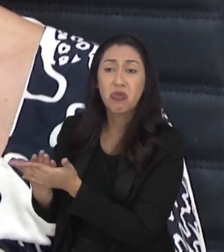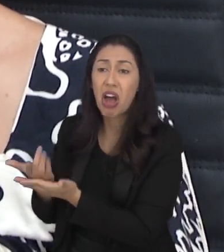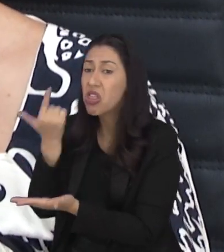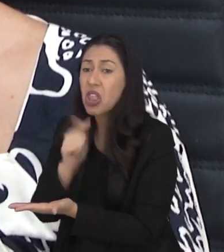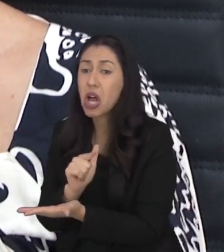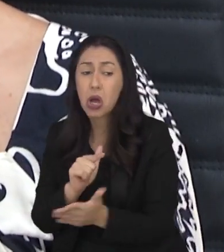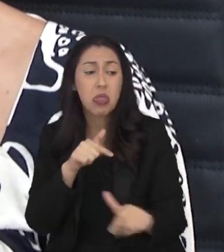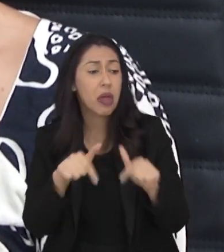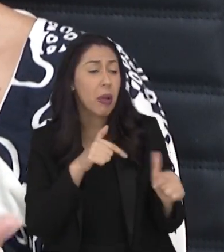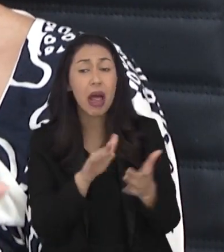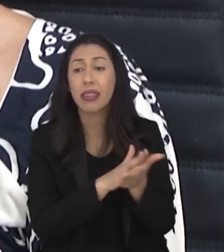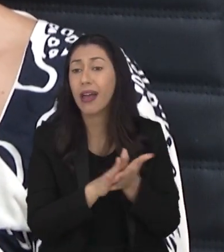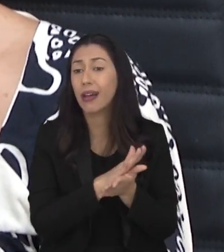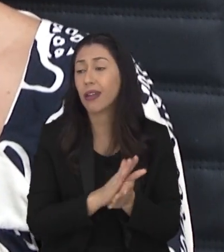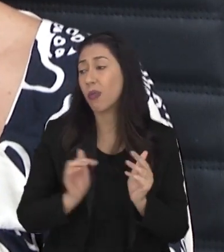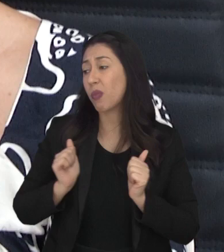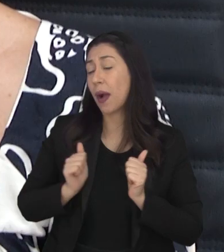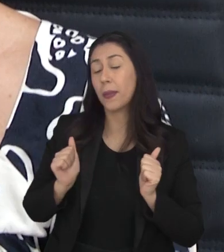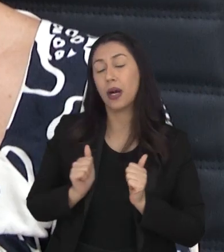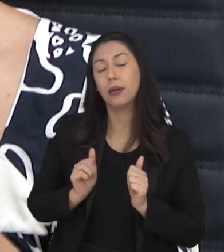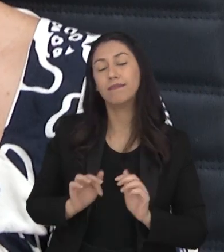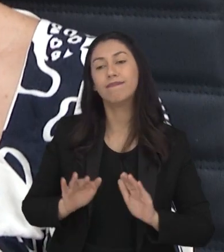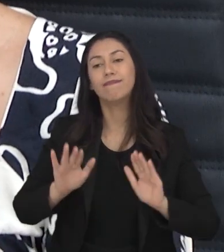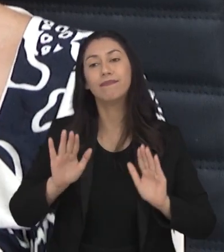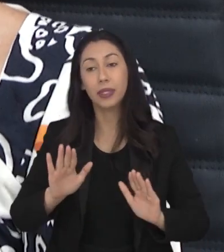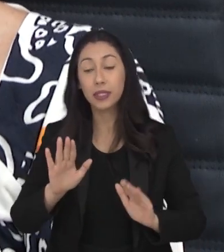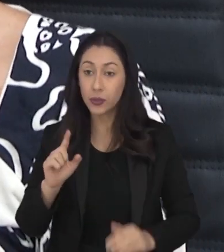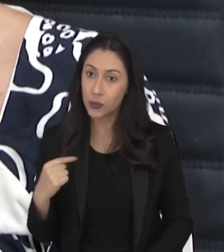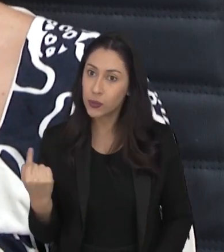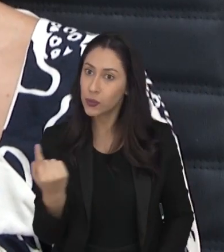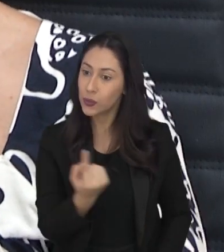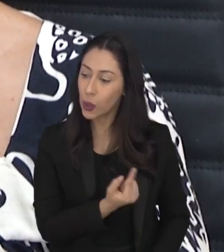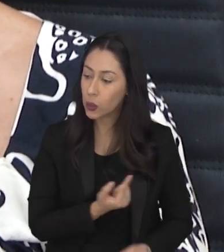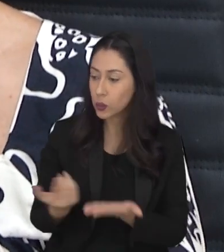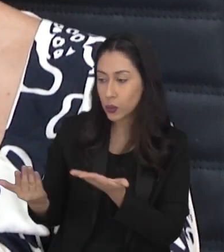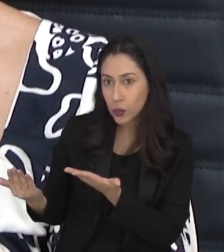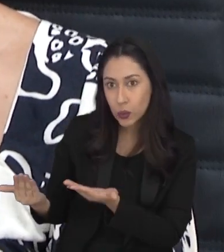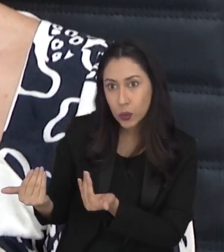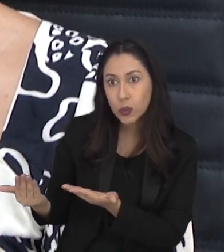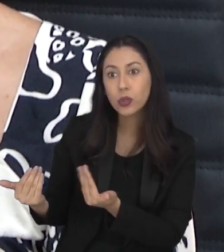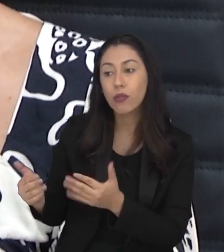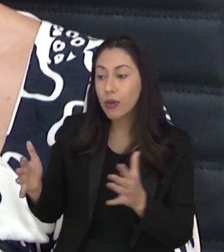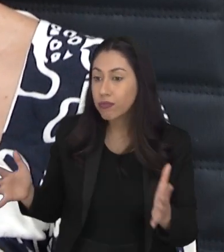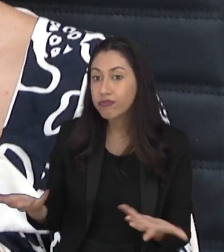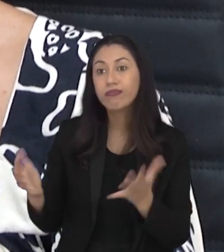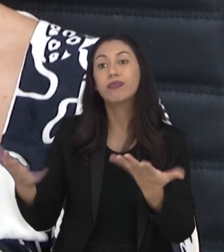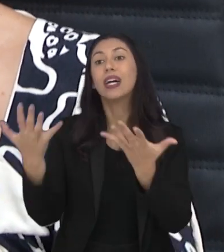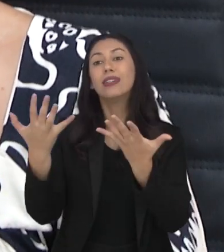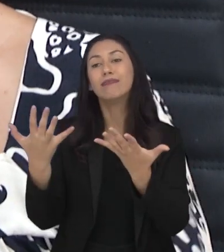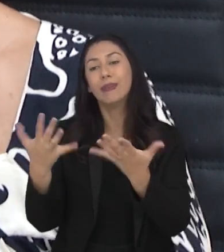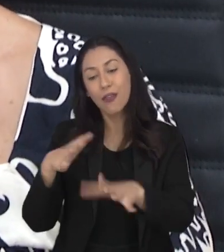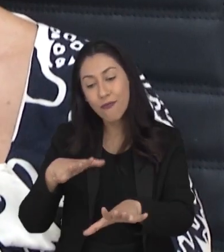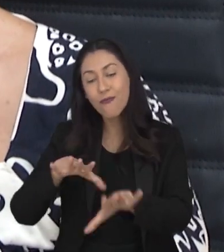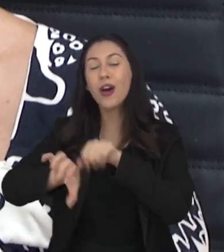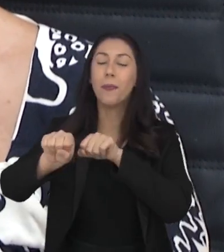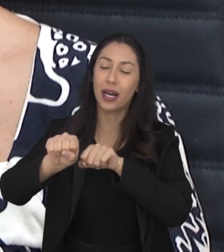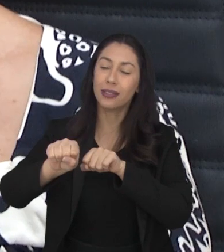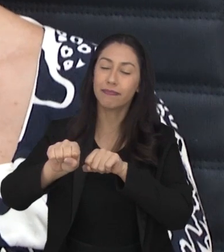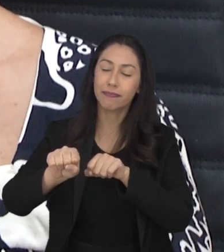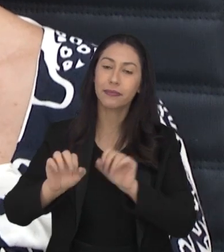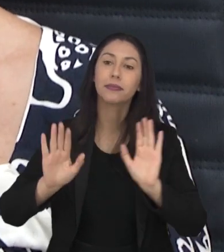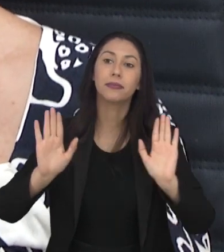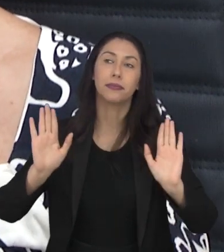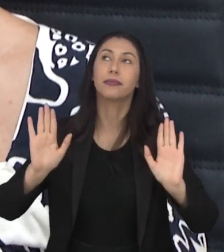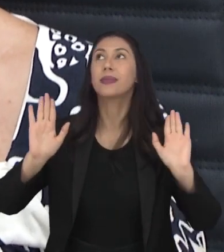fazer nada. E eu acho que isso vai, pelo menos, os nossos jovens vai ter esse incentivo para terminar o ensino médio.